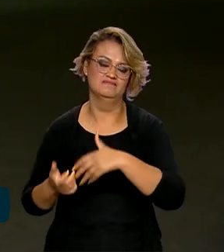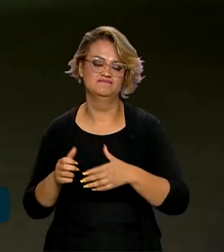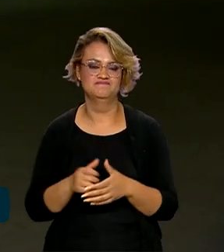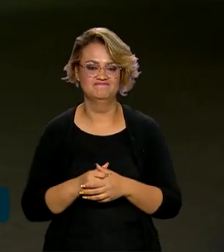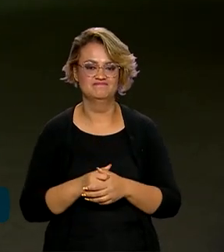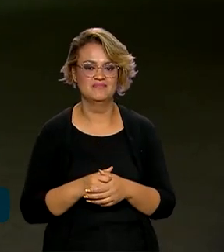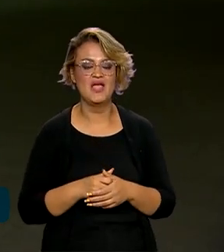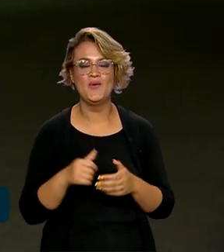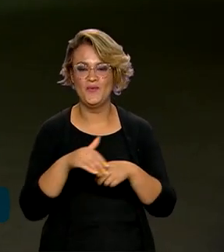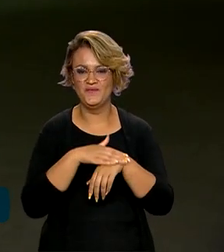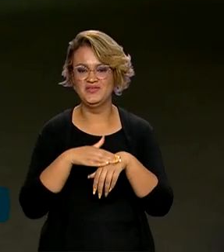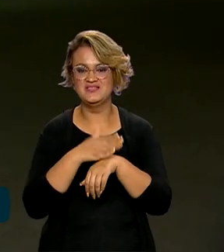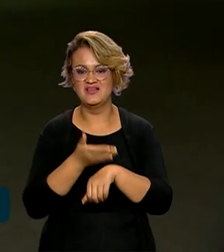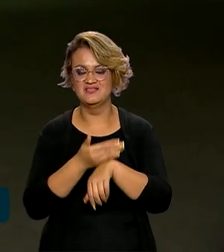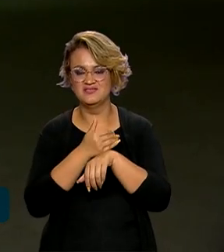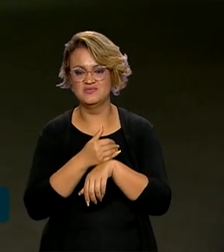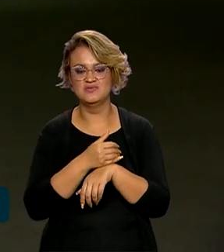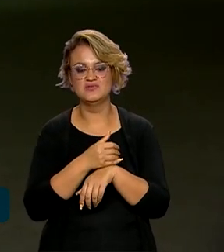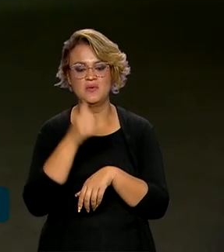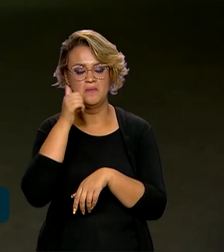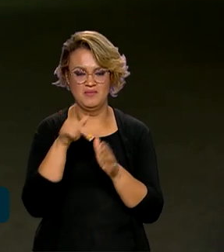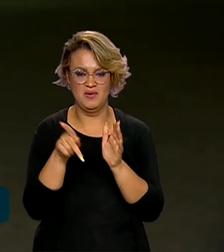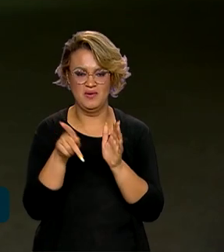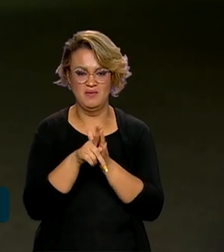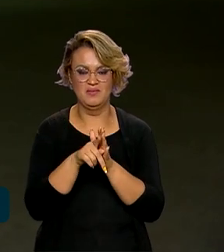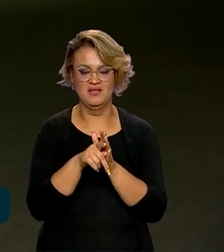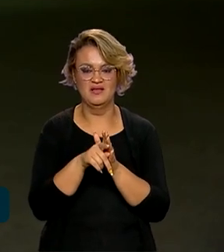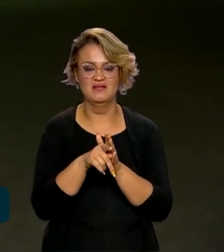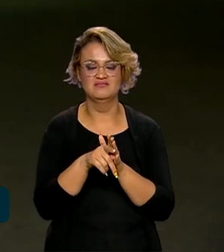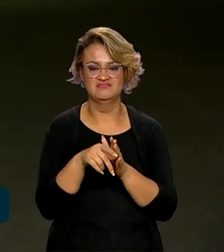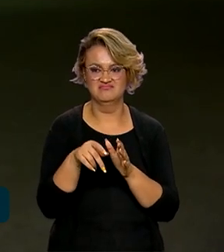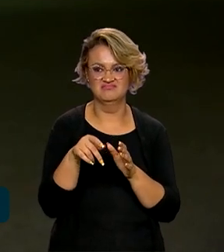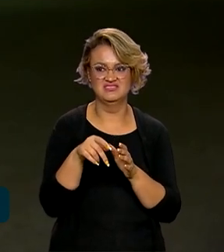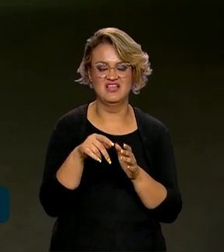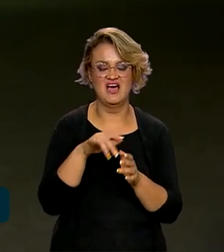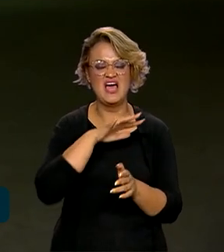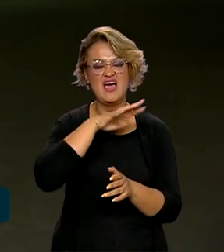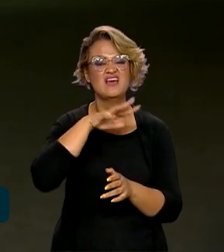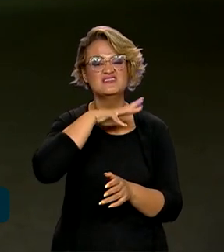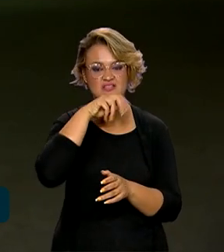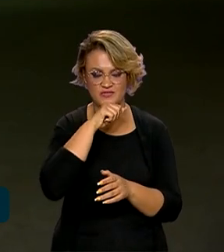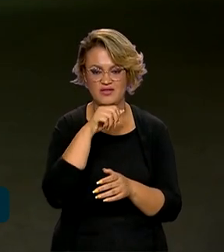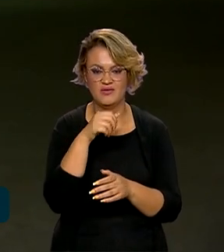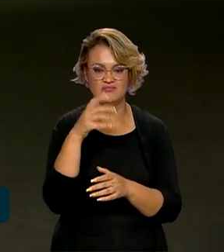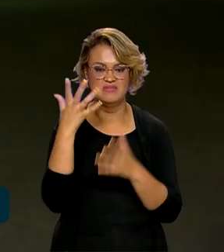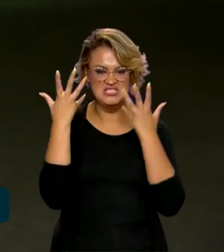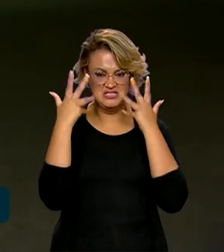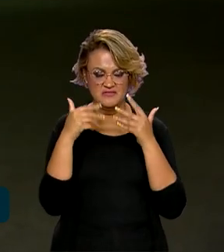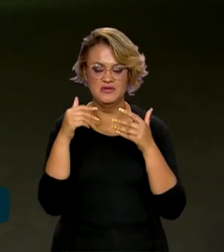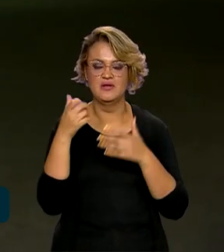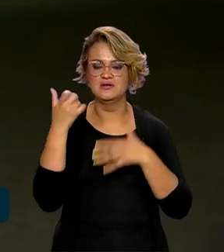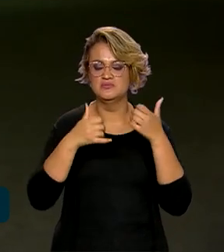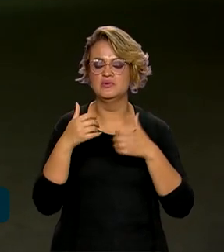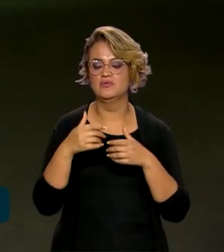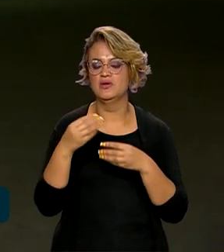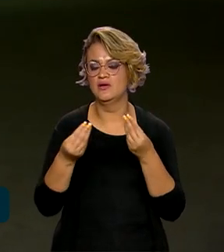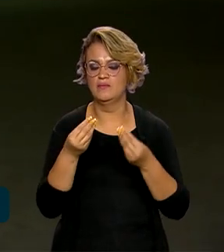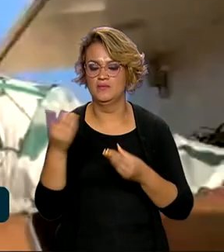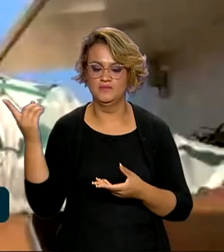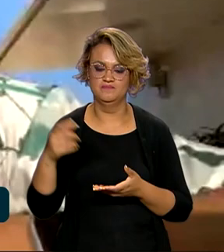Eu conversei mais cedo com a Auditora Fiscal da Receita Federal, Carmen Infantini, e ela detalhou como vai funcionar o programa.